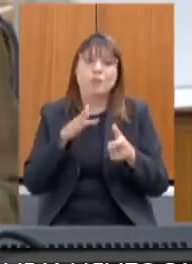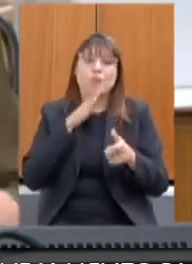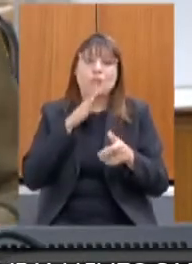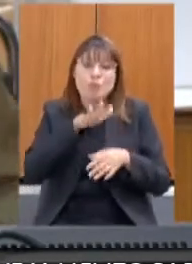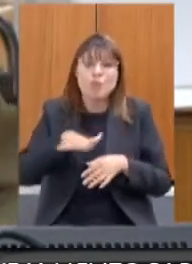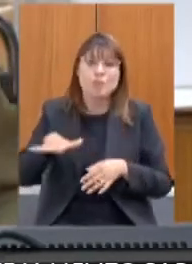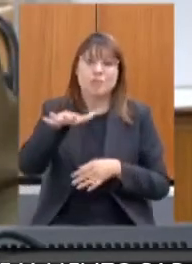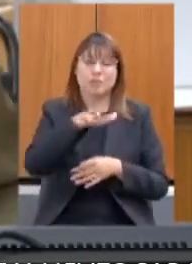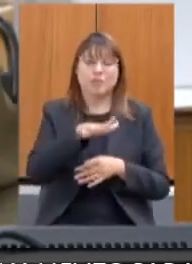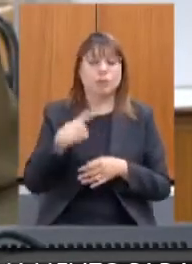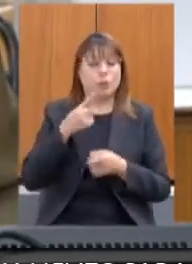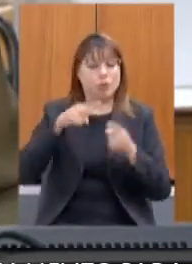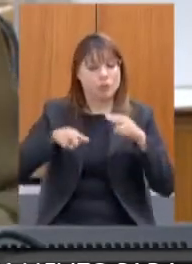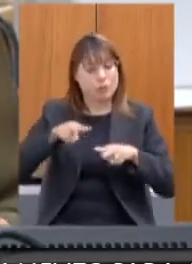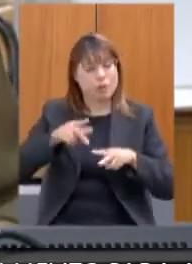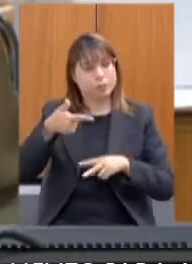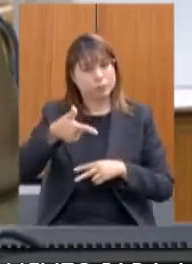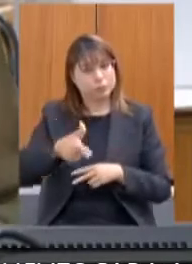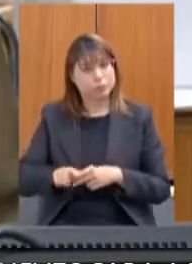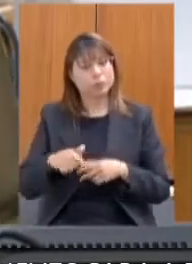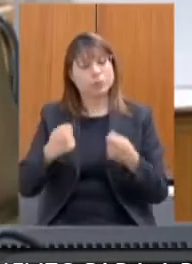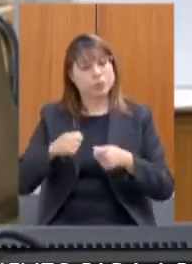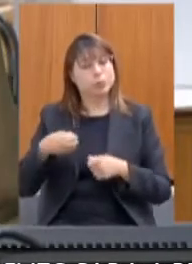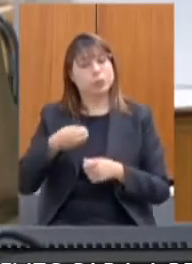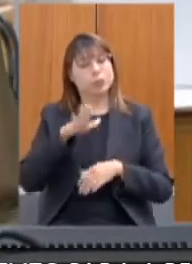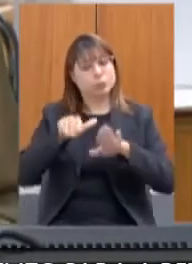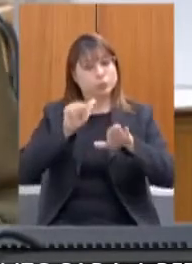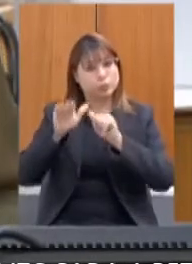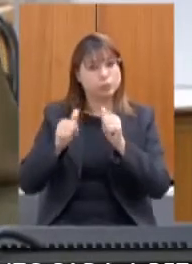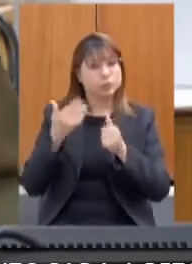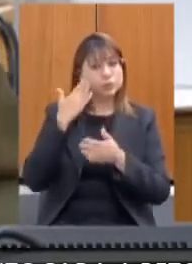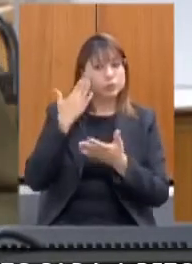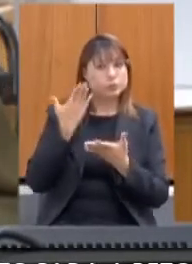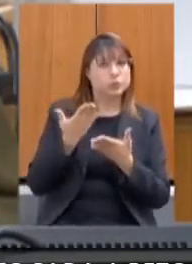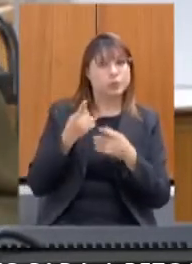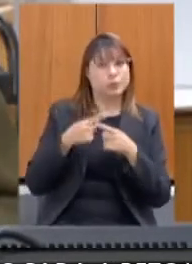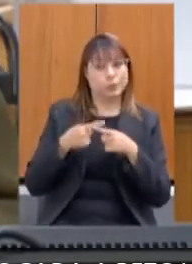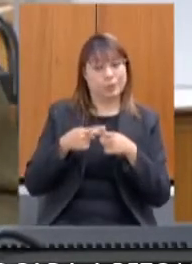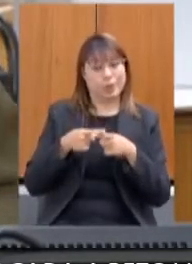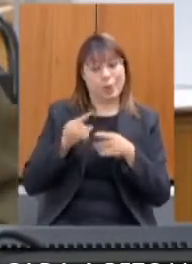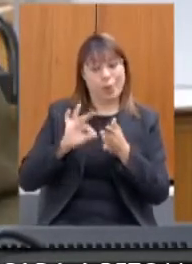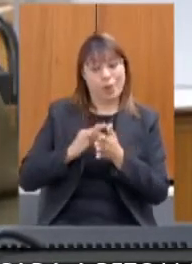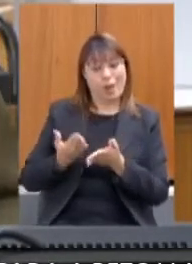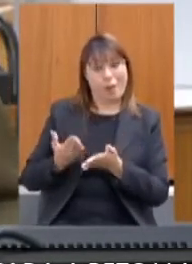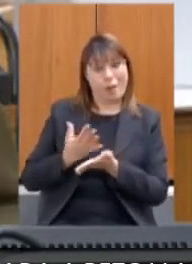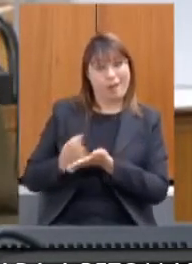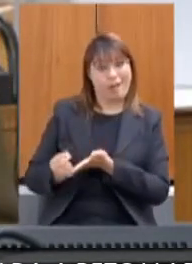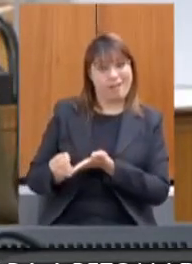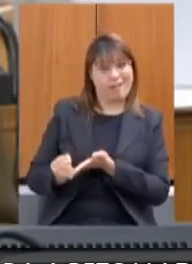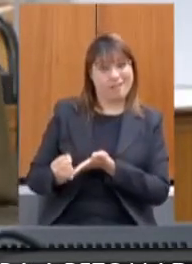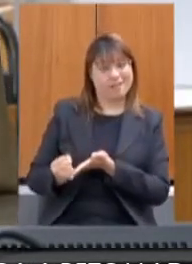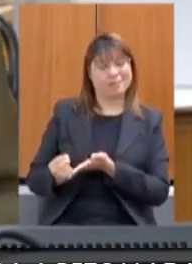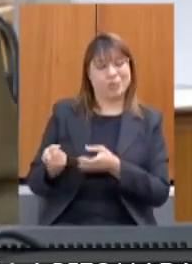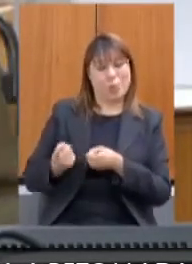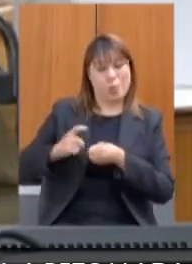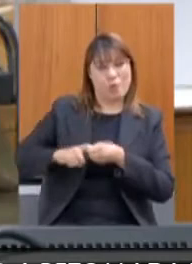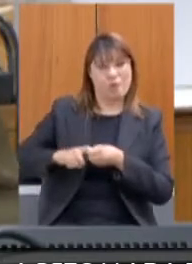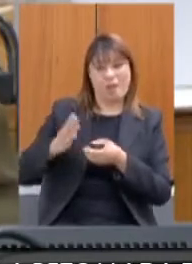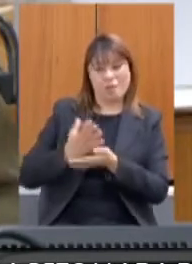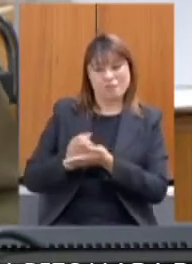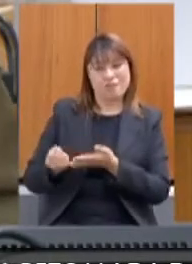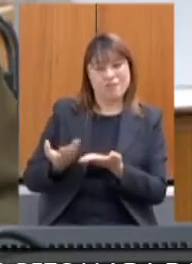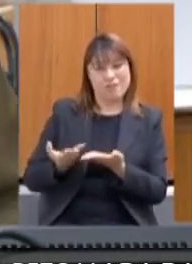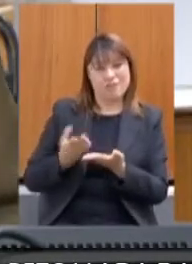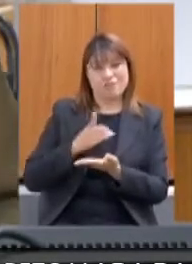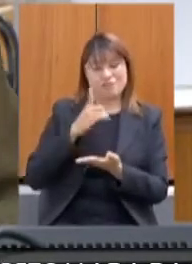nova avaliação, nós vamos ter que fazer um novo chamamento público porque os contratos vencem agora, os convênios vencem agora, e com o